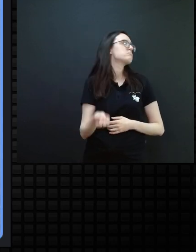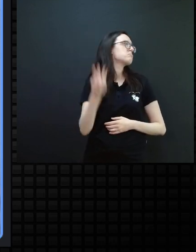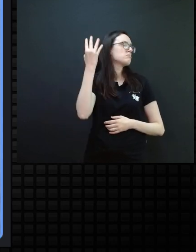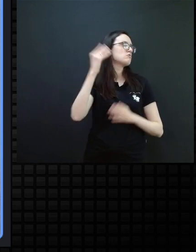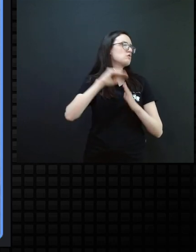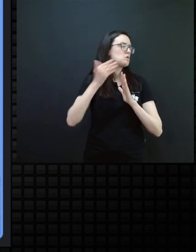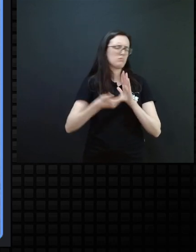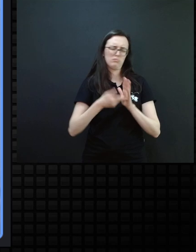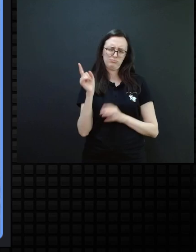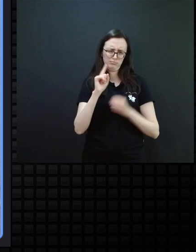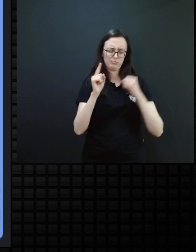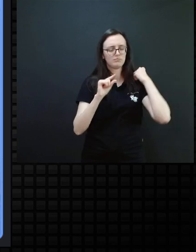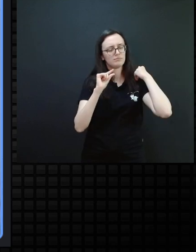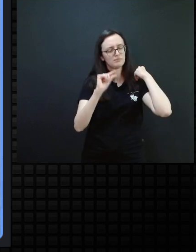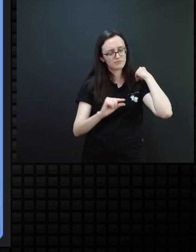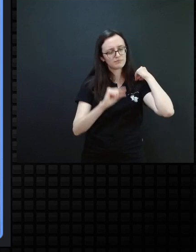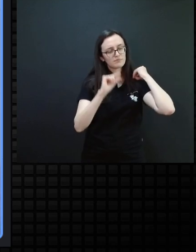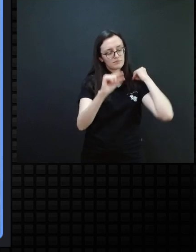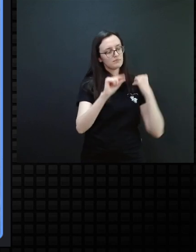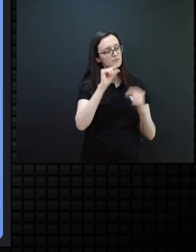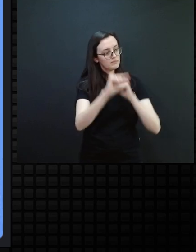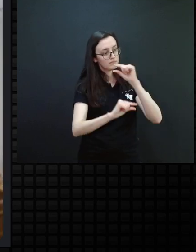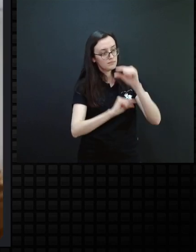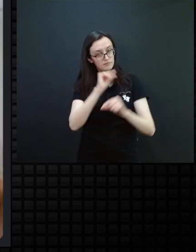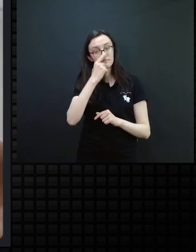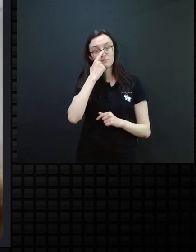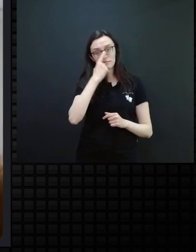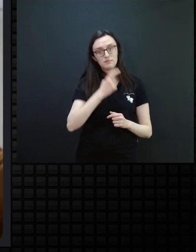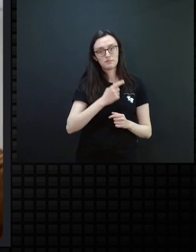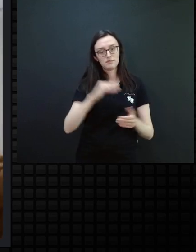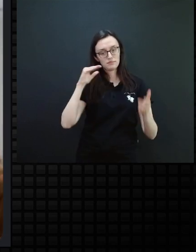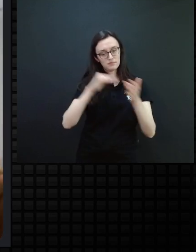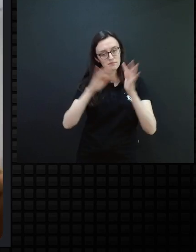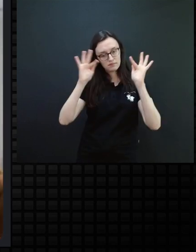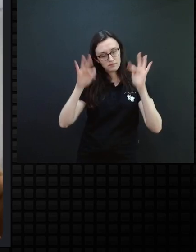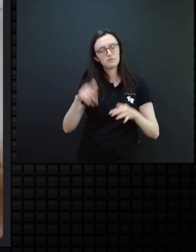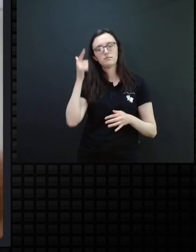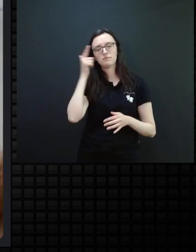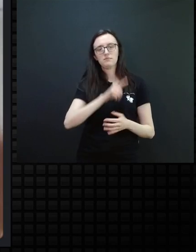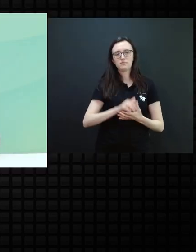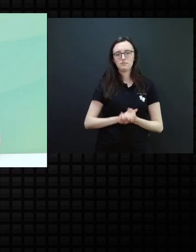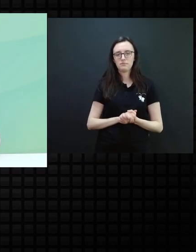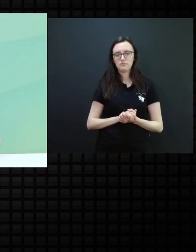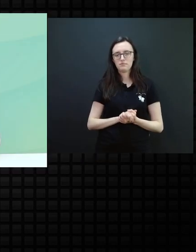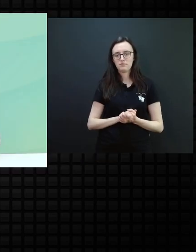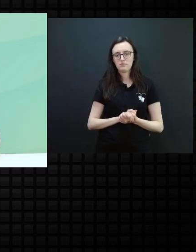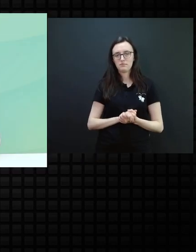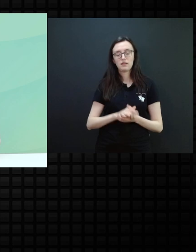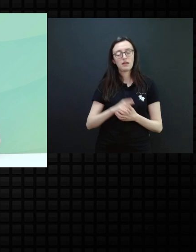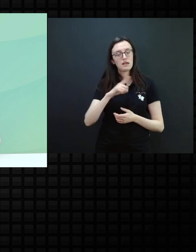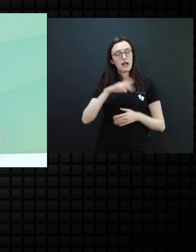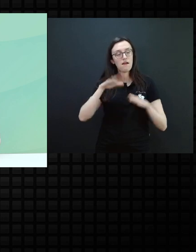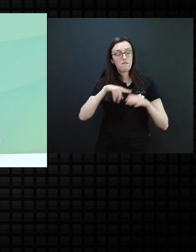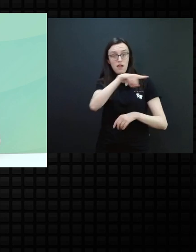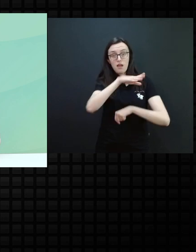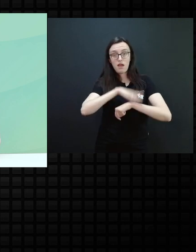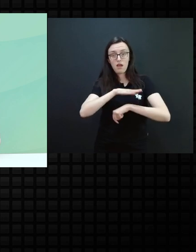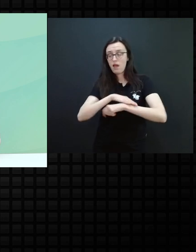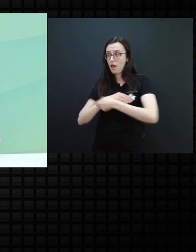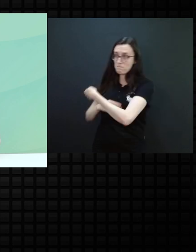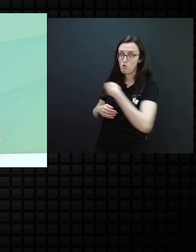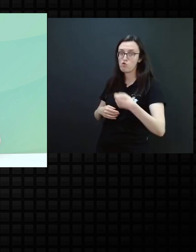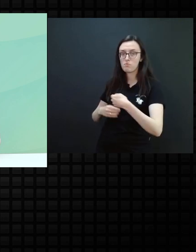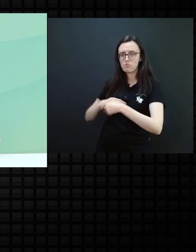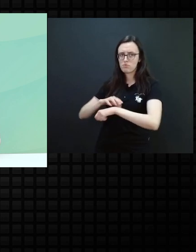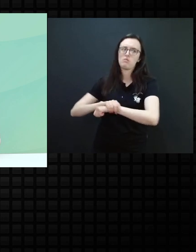já faz tudo. Então, isso é o corpo. intenção que você fala. Até ele ter a intenção de puxar o seu braço para continuar